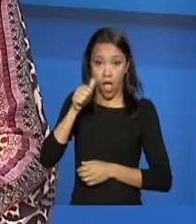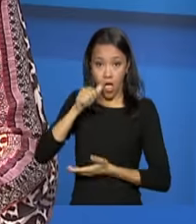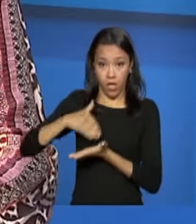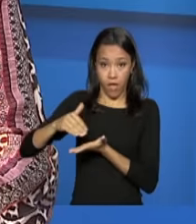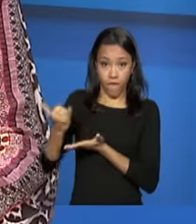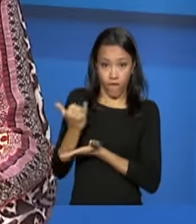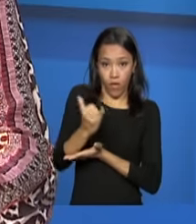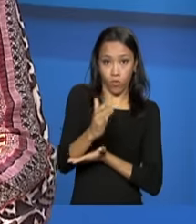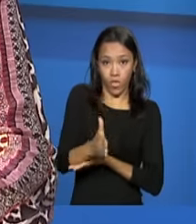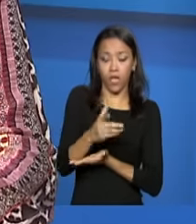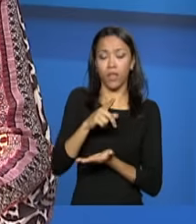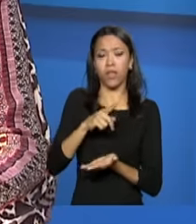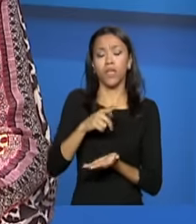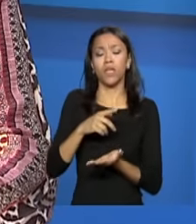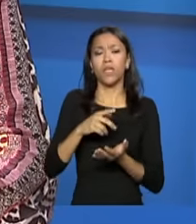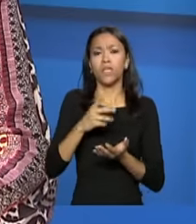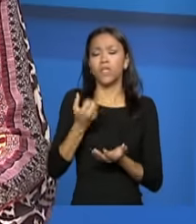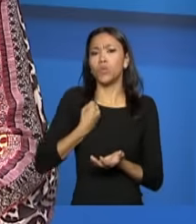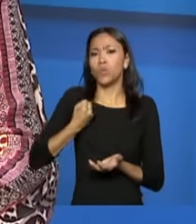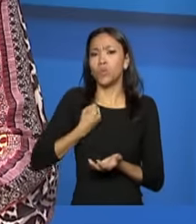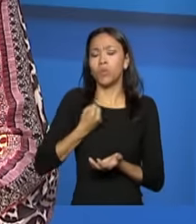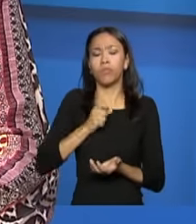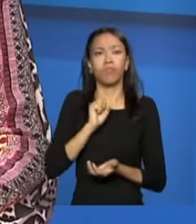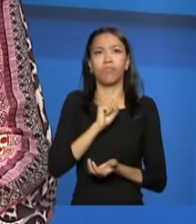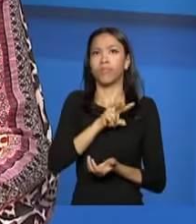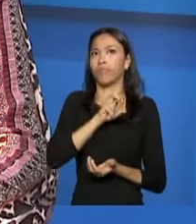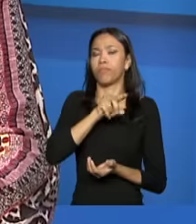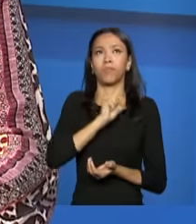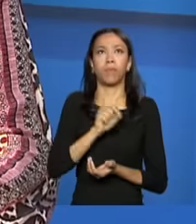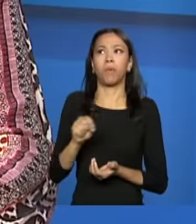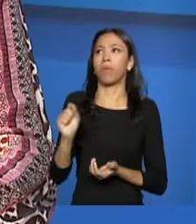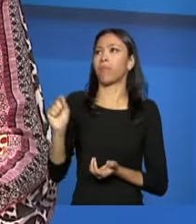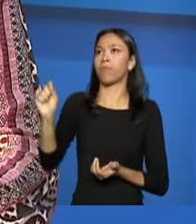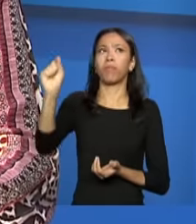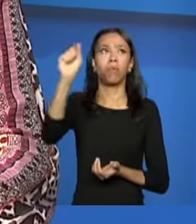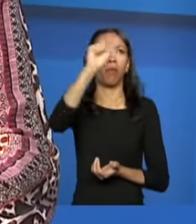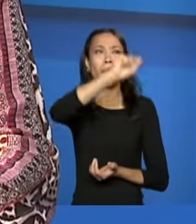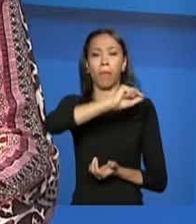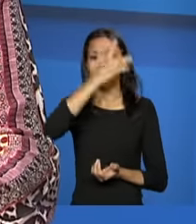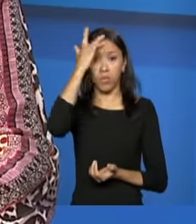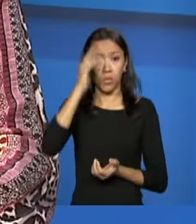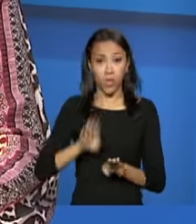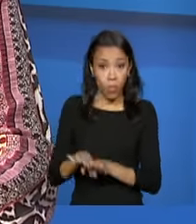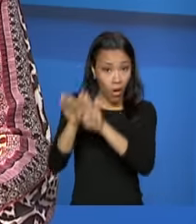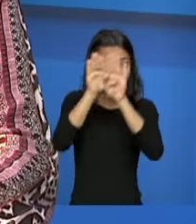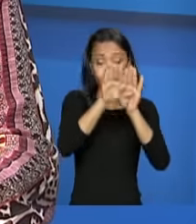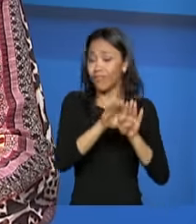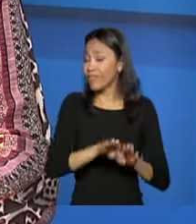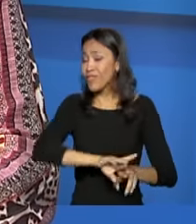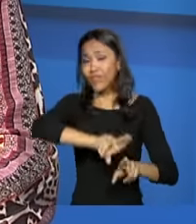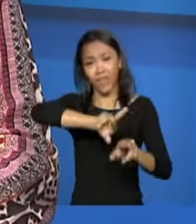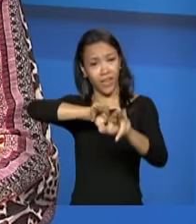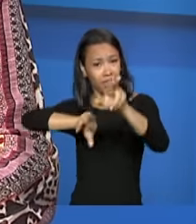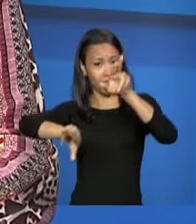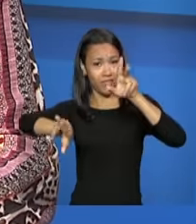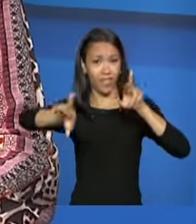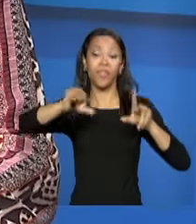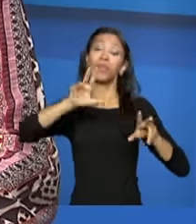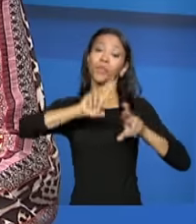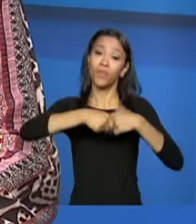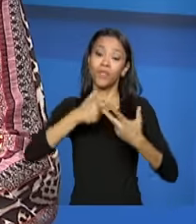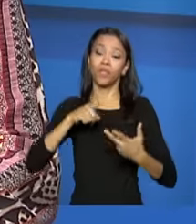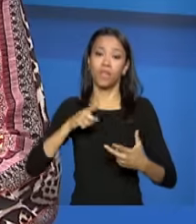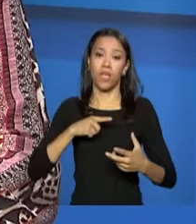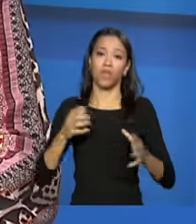número muito grande e diferente de pessoas, com características diferentes, então a gente tem unidades de acolhimento específicas.